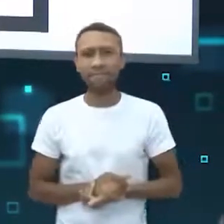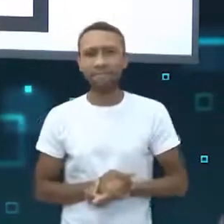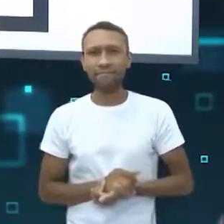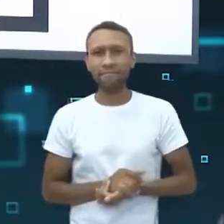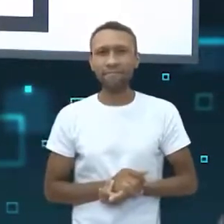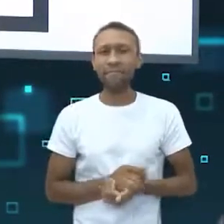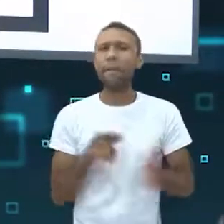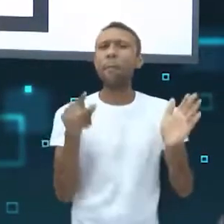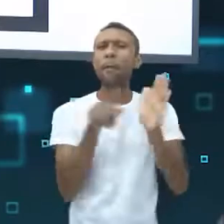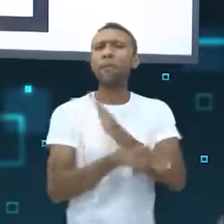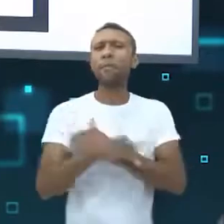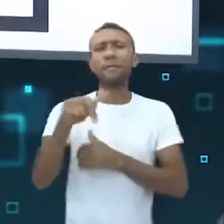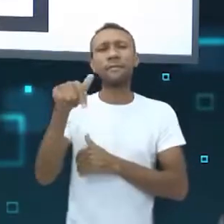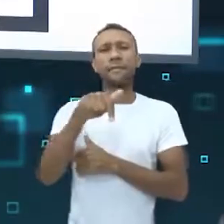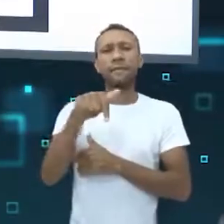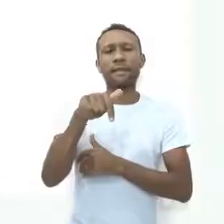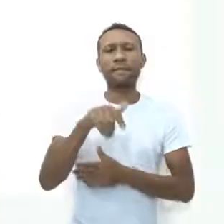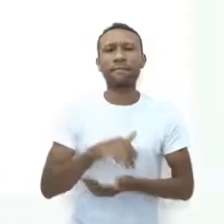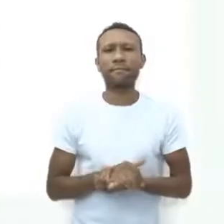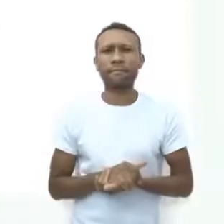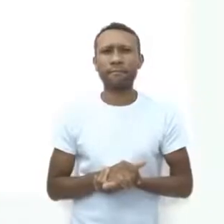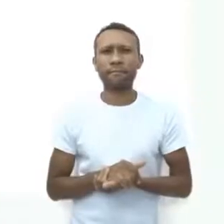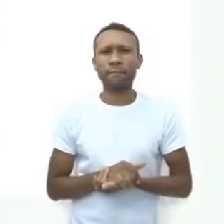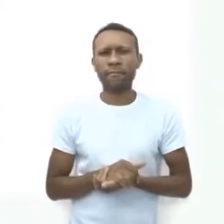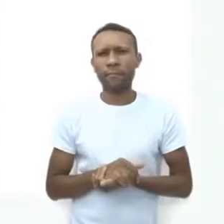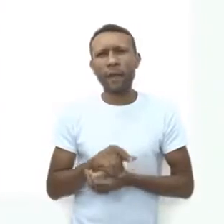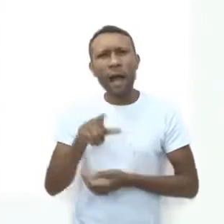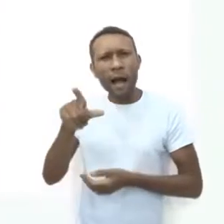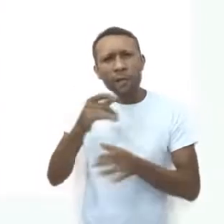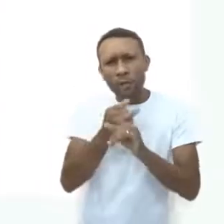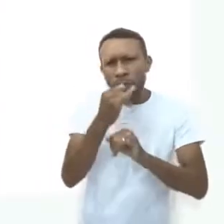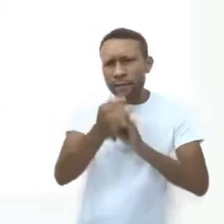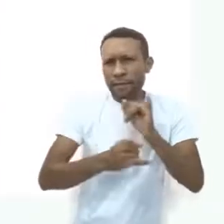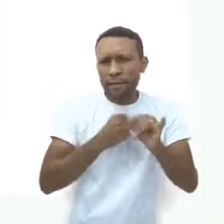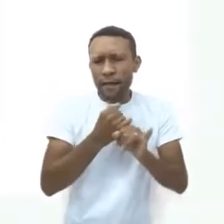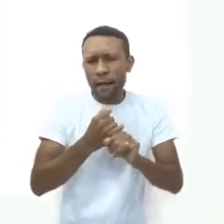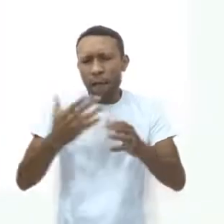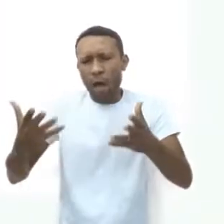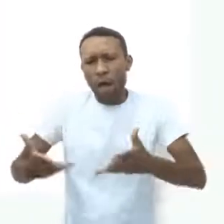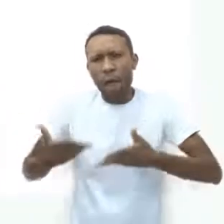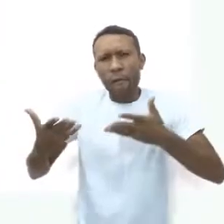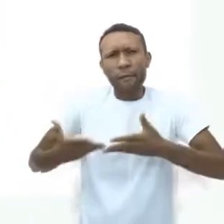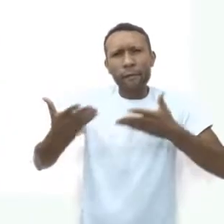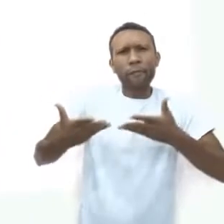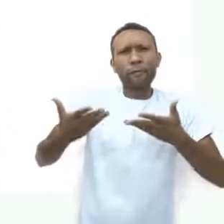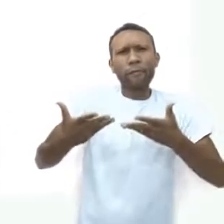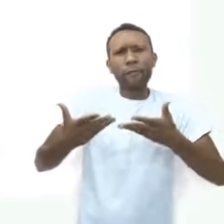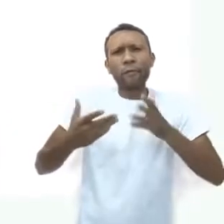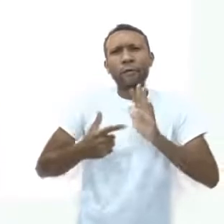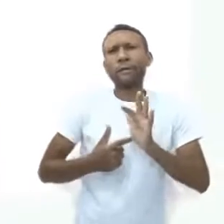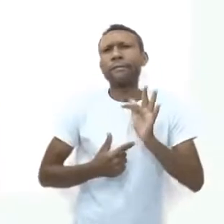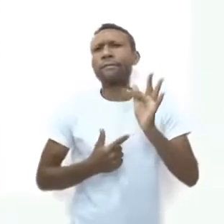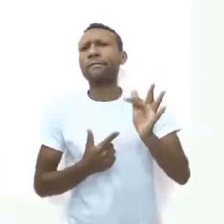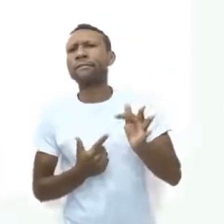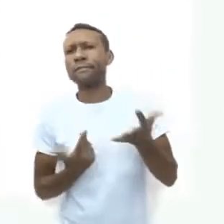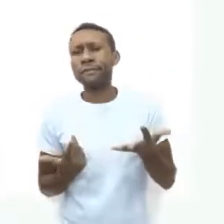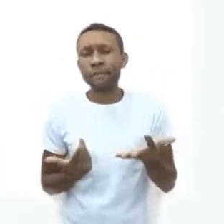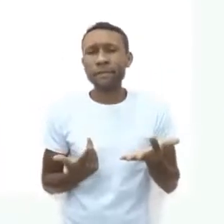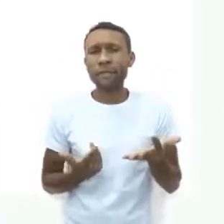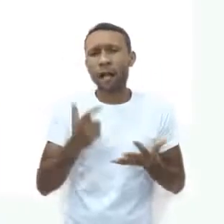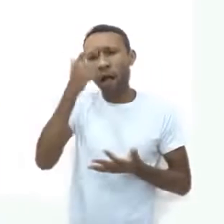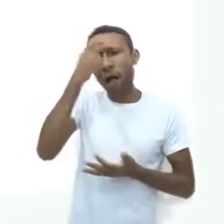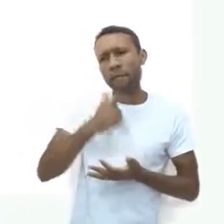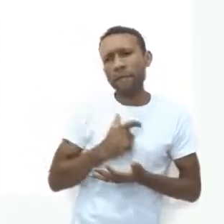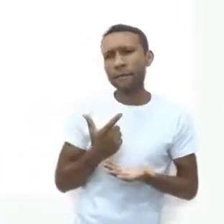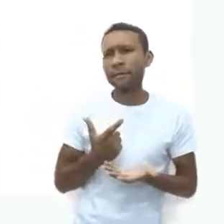Pergunta 7. A sua pegada digital influencia em sua reputação digital e diz muito sobre